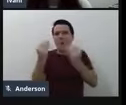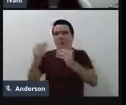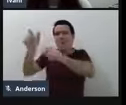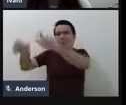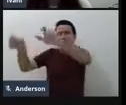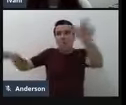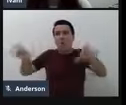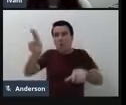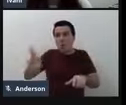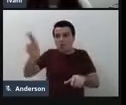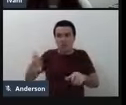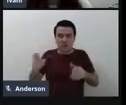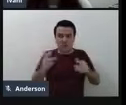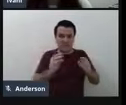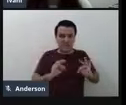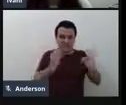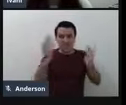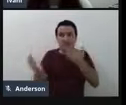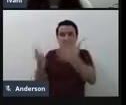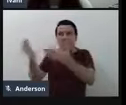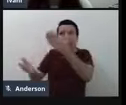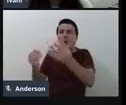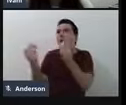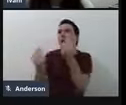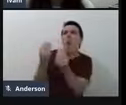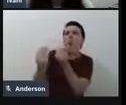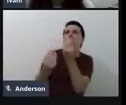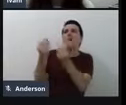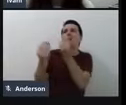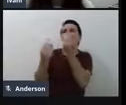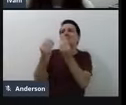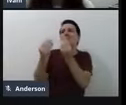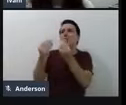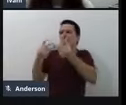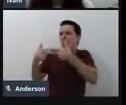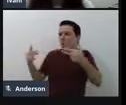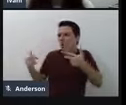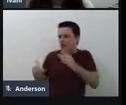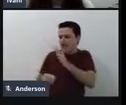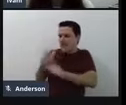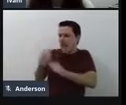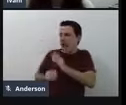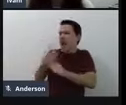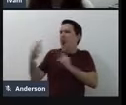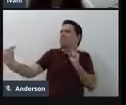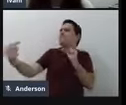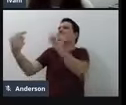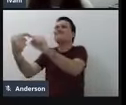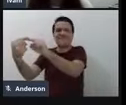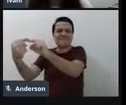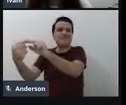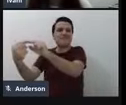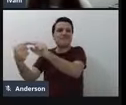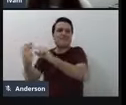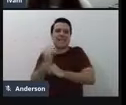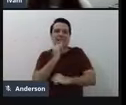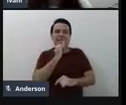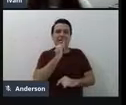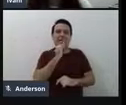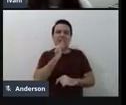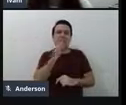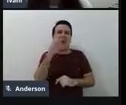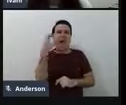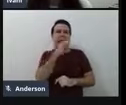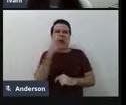vai estar presente, né, na participação mesmo, não é uma coisa que amanhã de manhã eu vou fazer a pessoa utilizar,